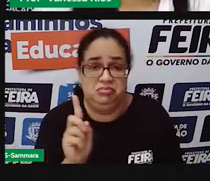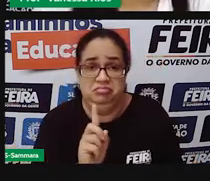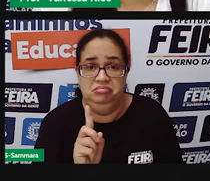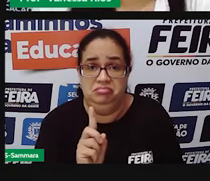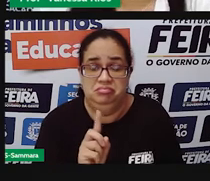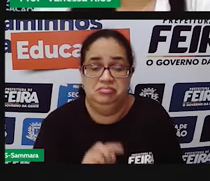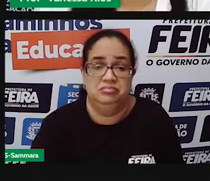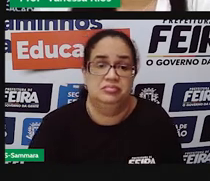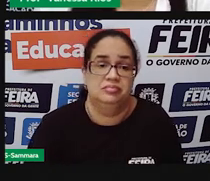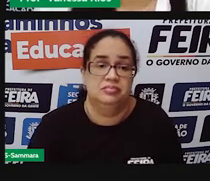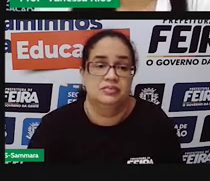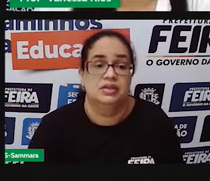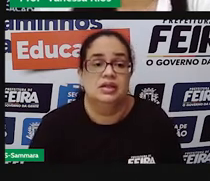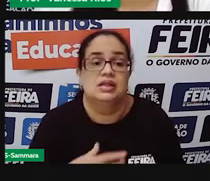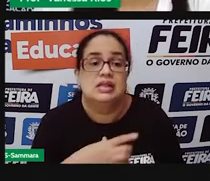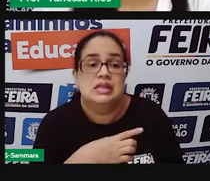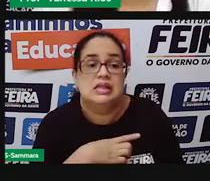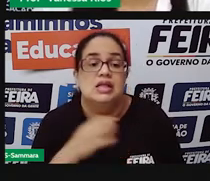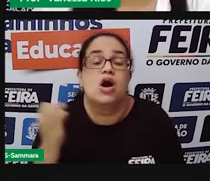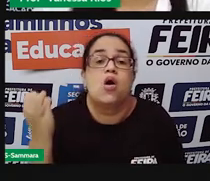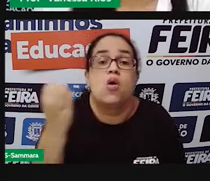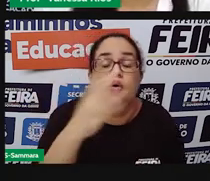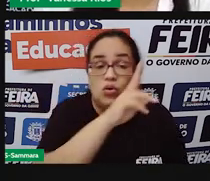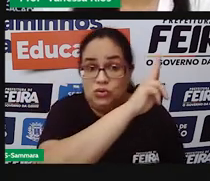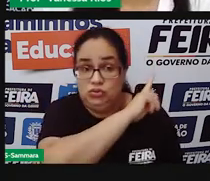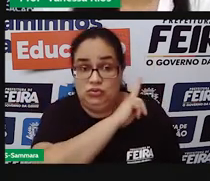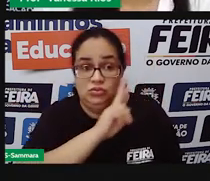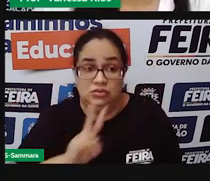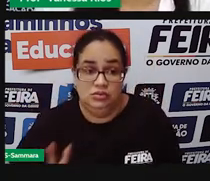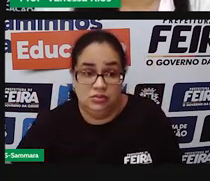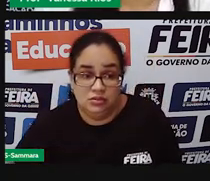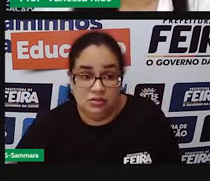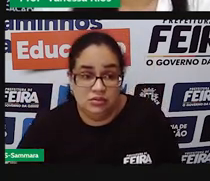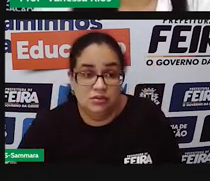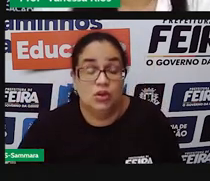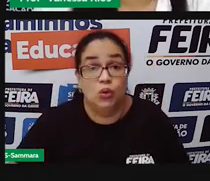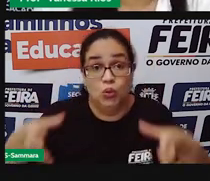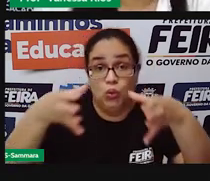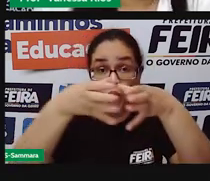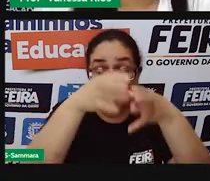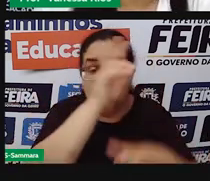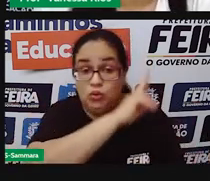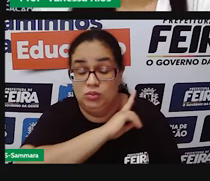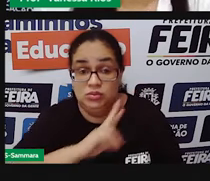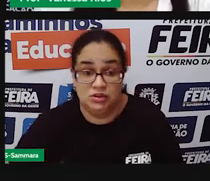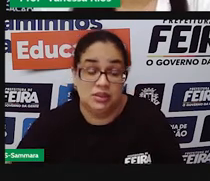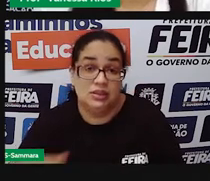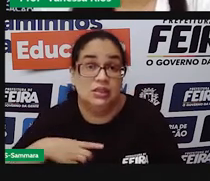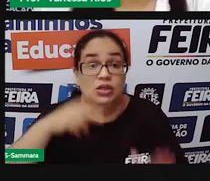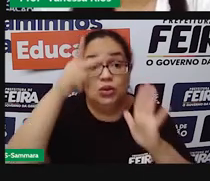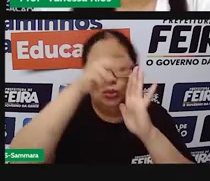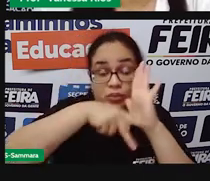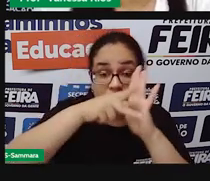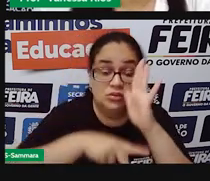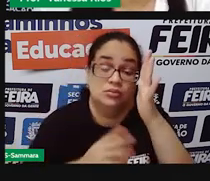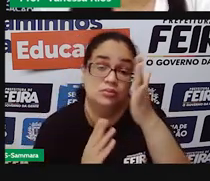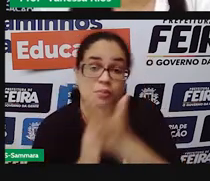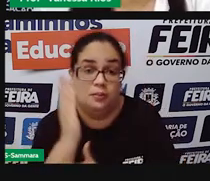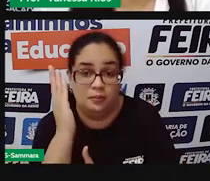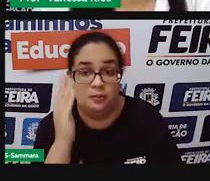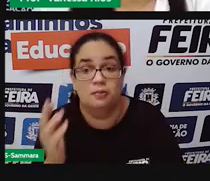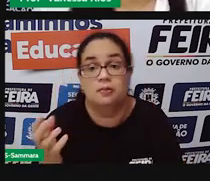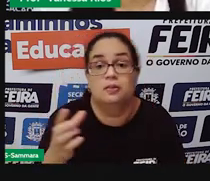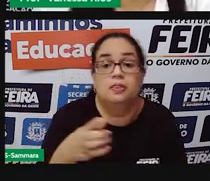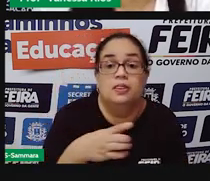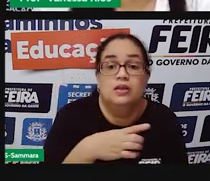rejeitá-los. Não quer dizer que quando um variador ou um grupo de variadores cria um projeto, esse projeto ele tem que já